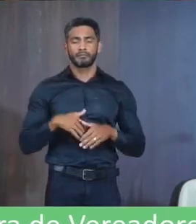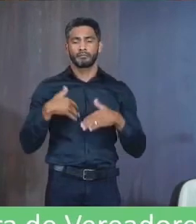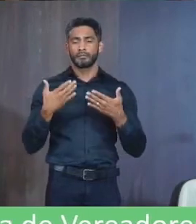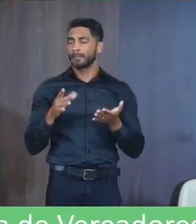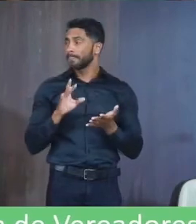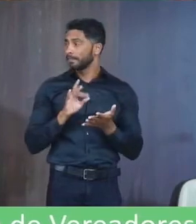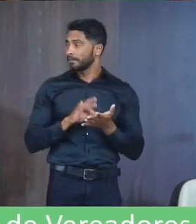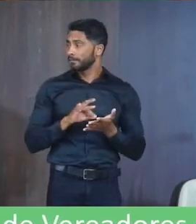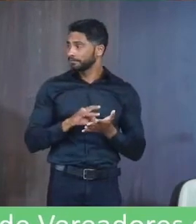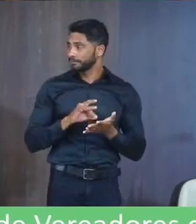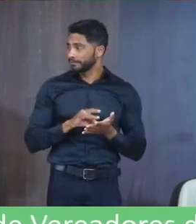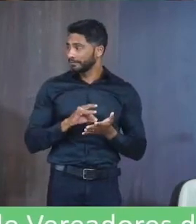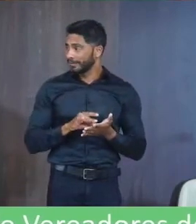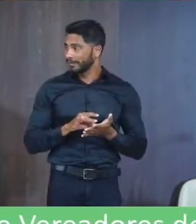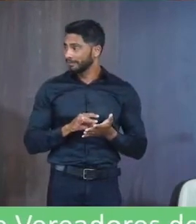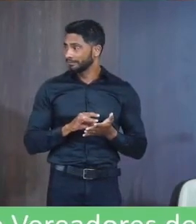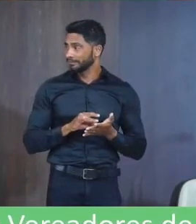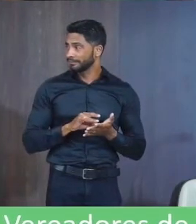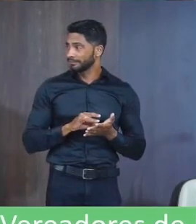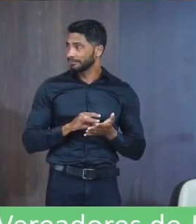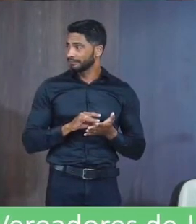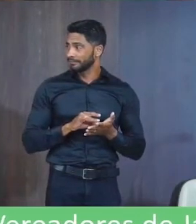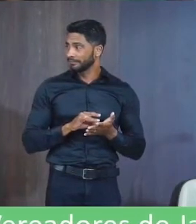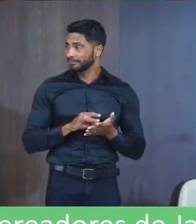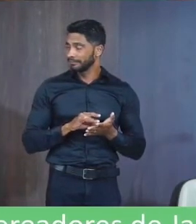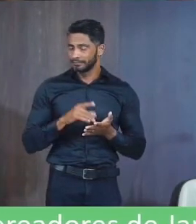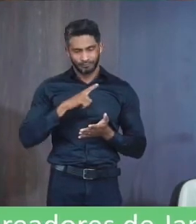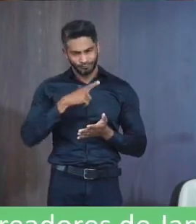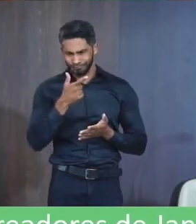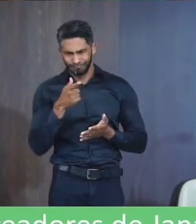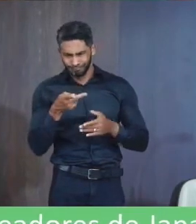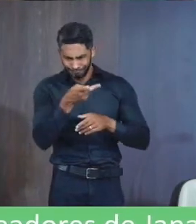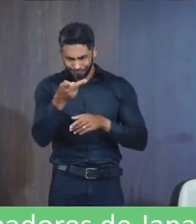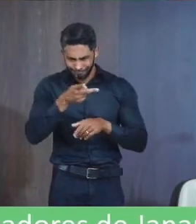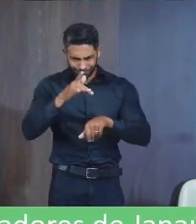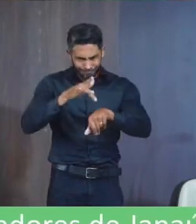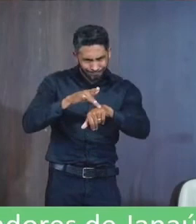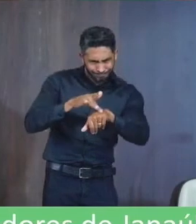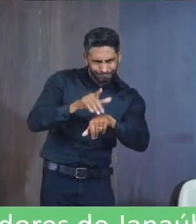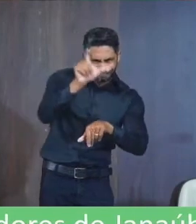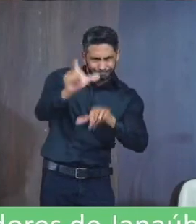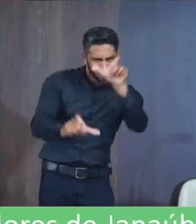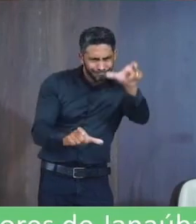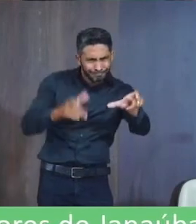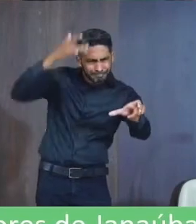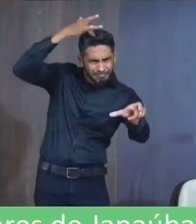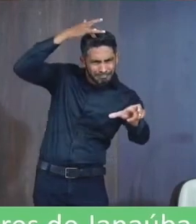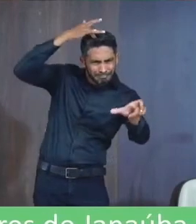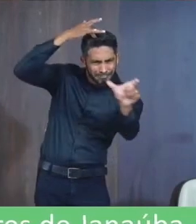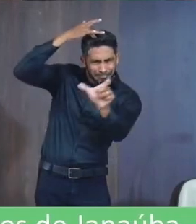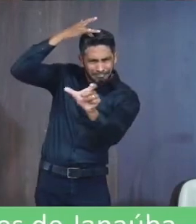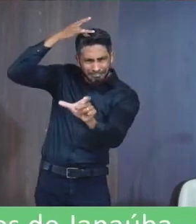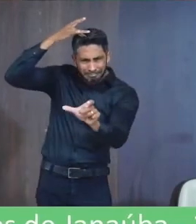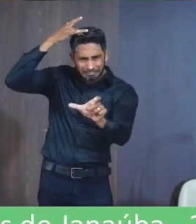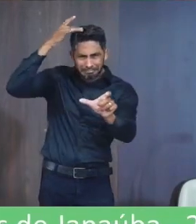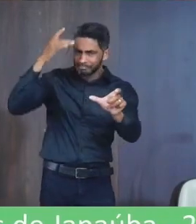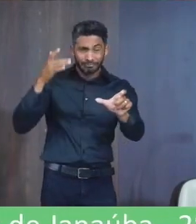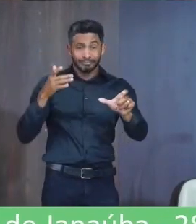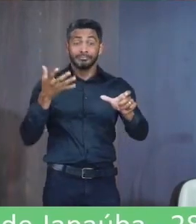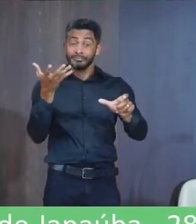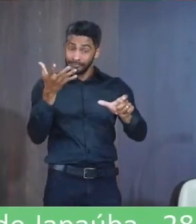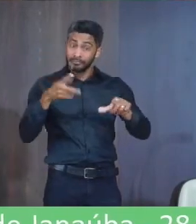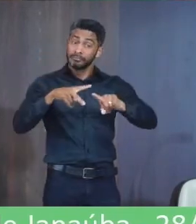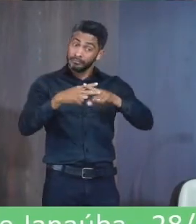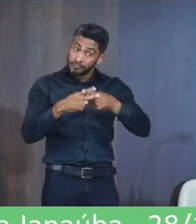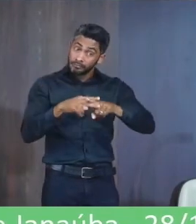verdade Colega A gente não tem que procurar O culpado A gente não tem A gente não quer saber Quem é o culpado A gente quer Buscar